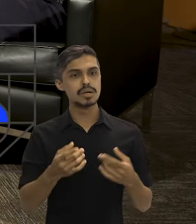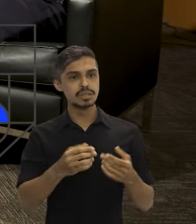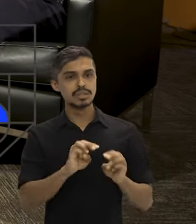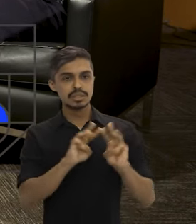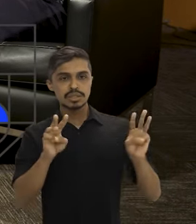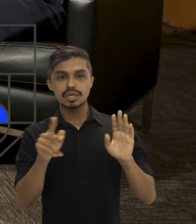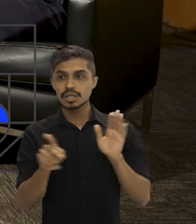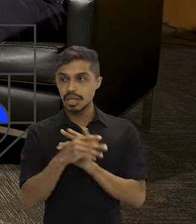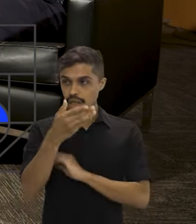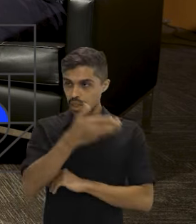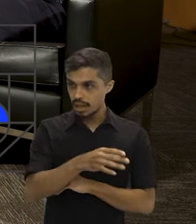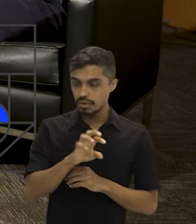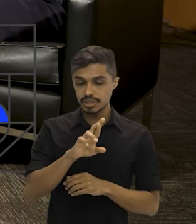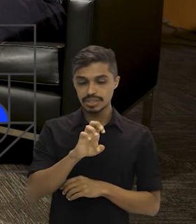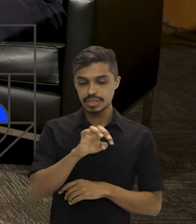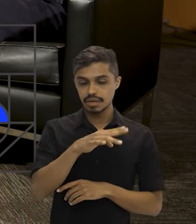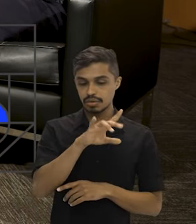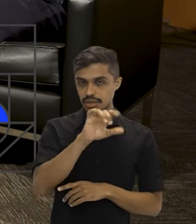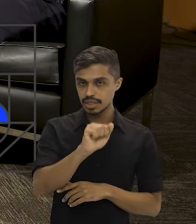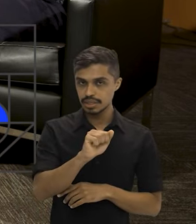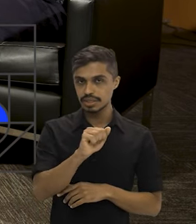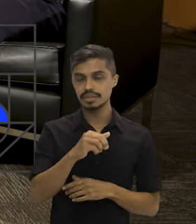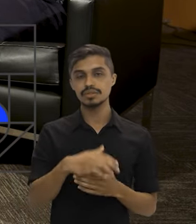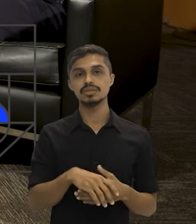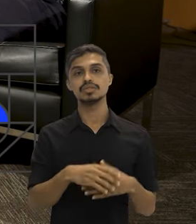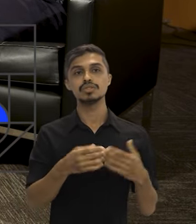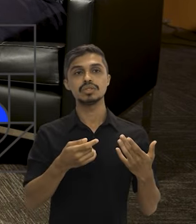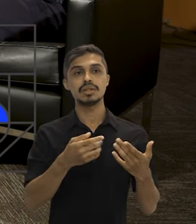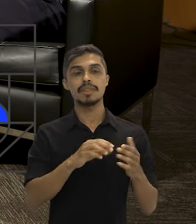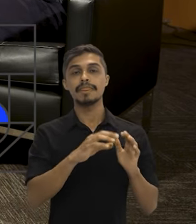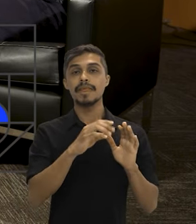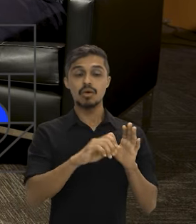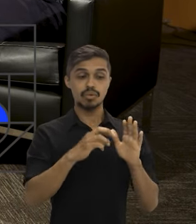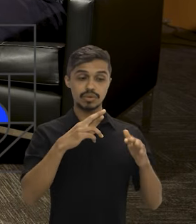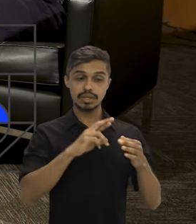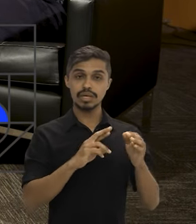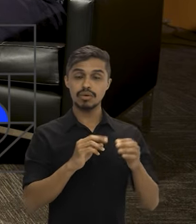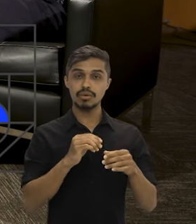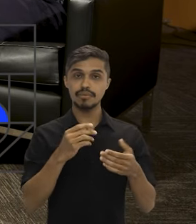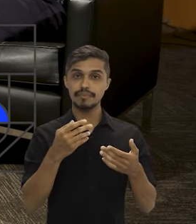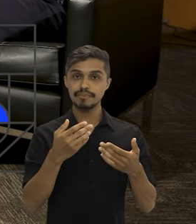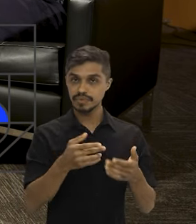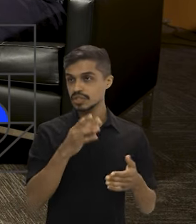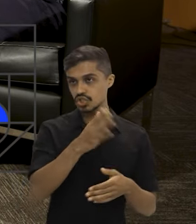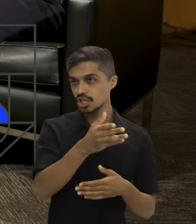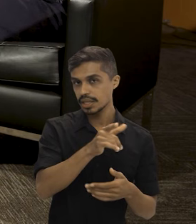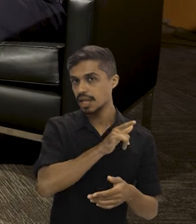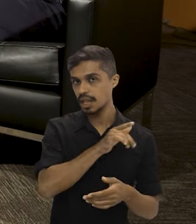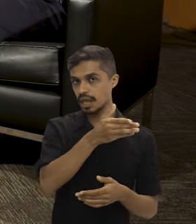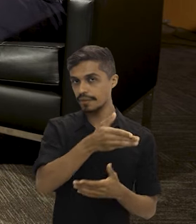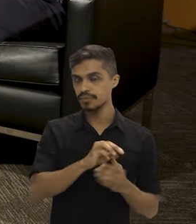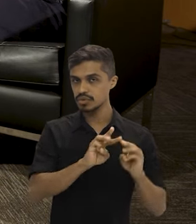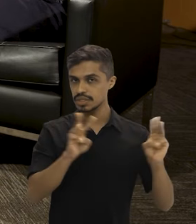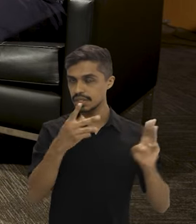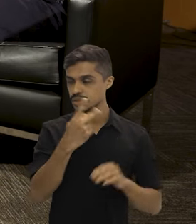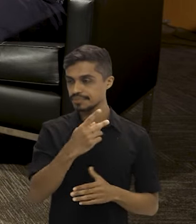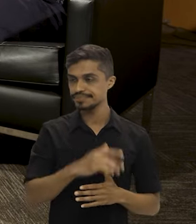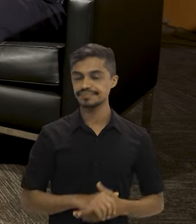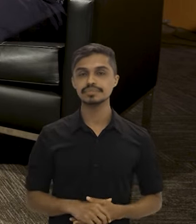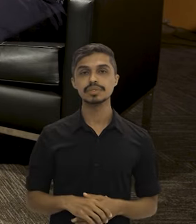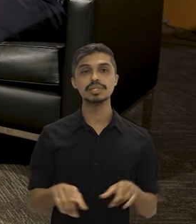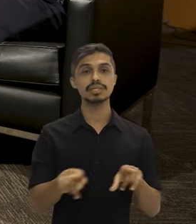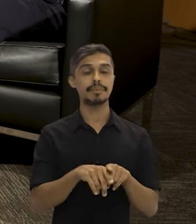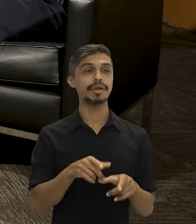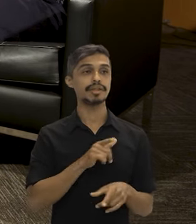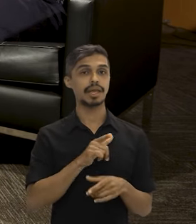no site do Fundo Amazônia, está lá o Restaura Amazônia. O edital já está na rua, está aberto. Também, nós